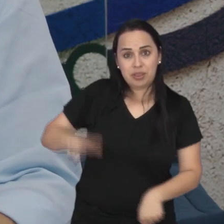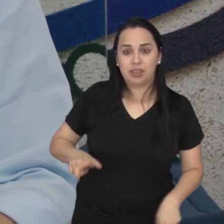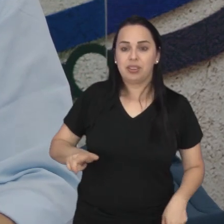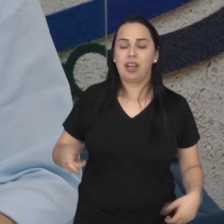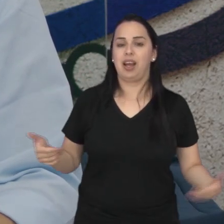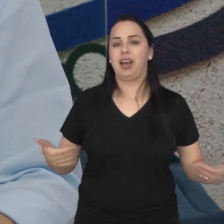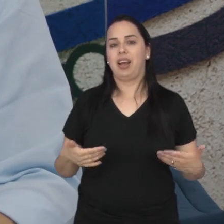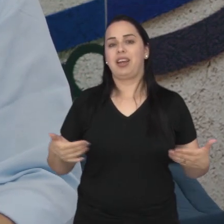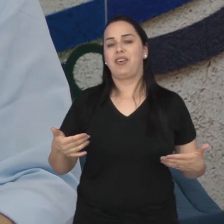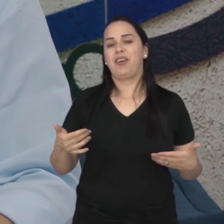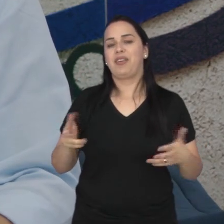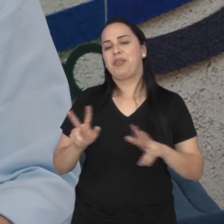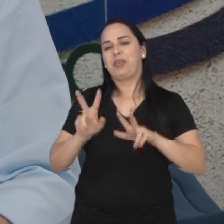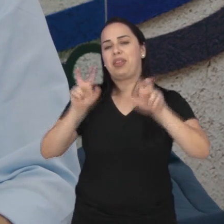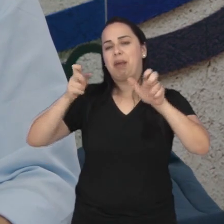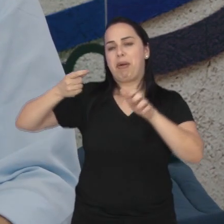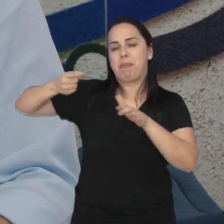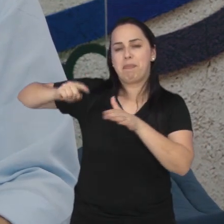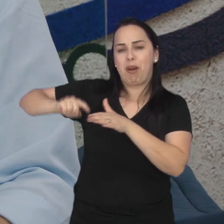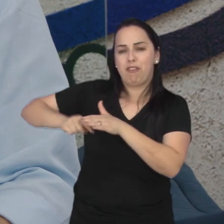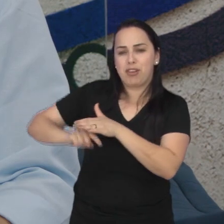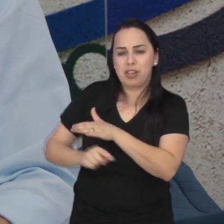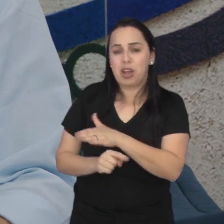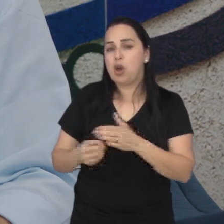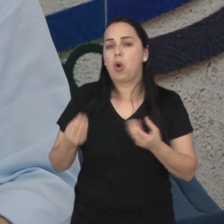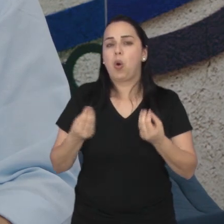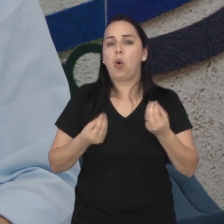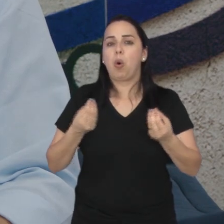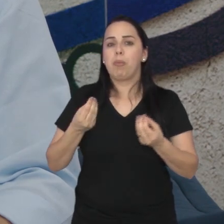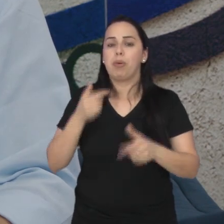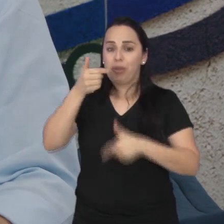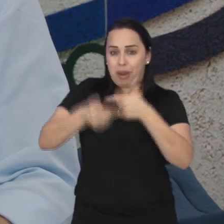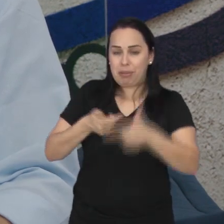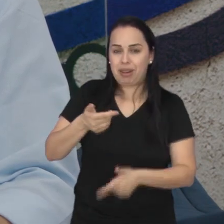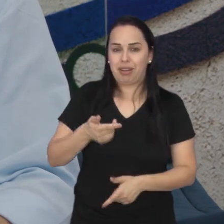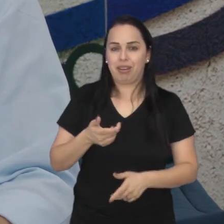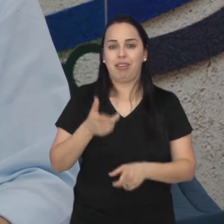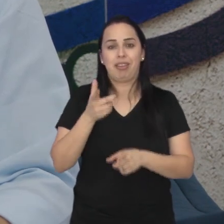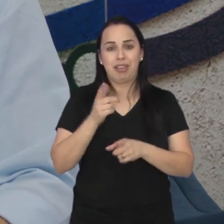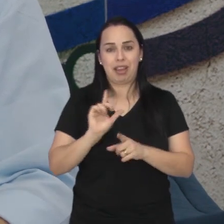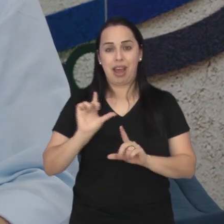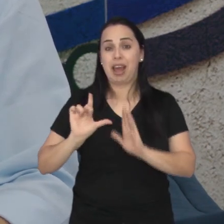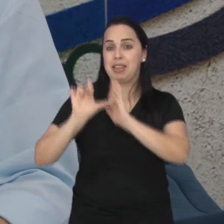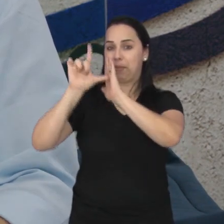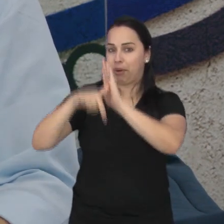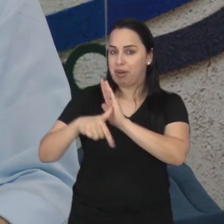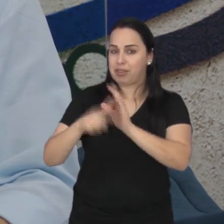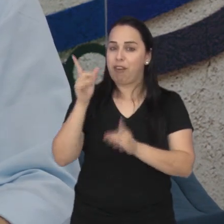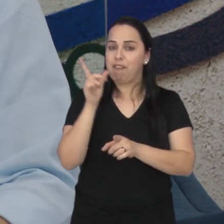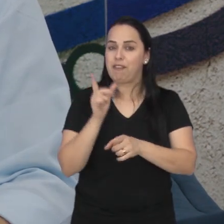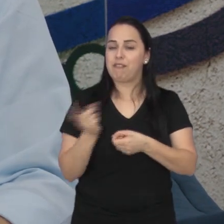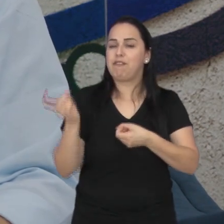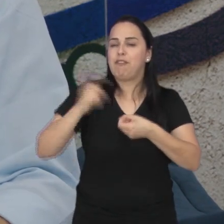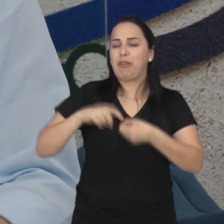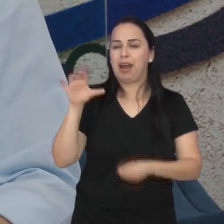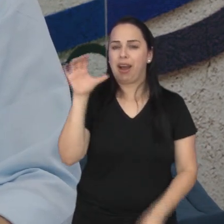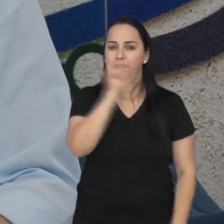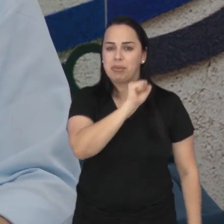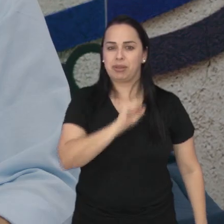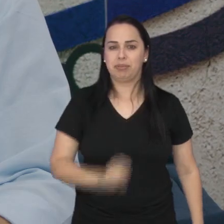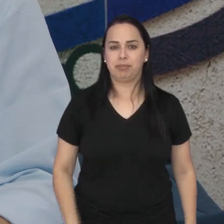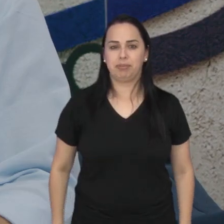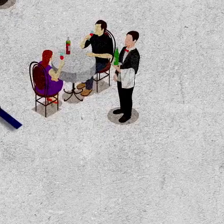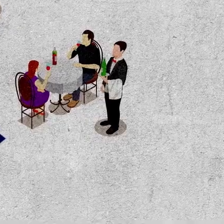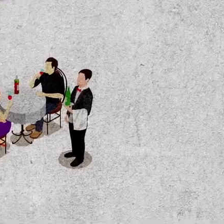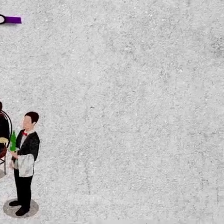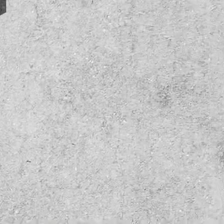o profissional de educação física, vamos aprofundar mais em como se destacar no mercado. Mas é daqui a pouquinho, no próximo bloco, a gente